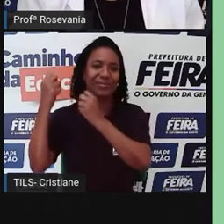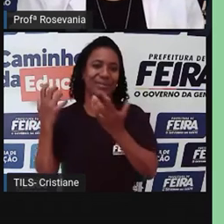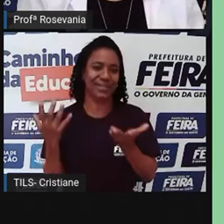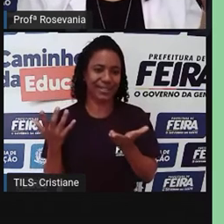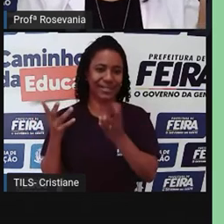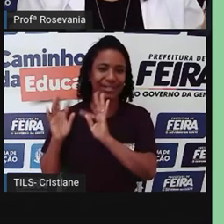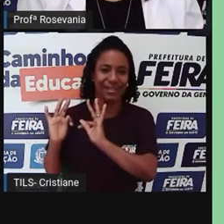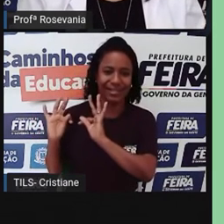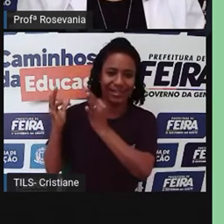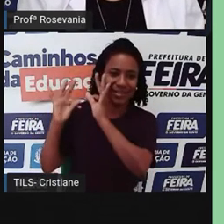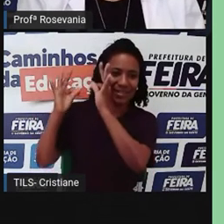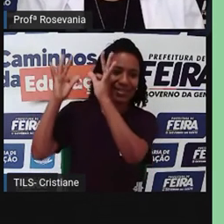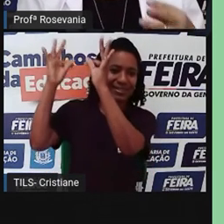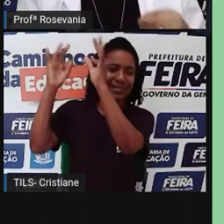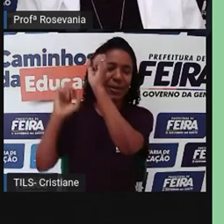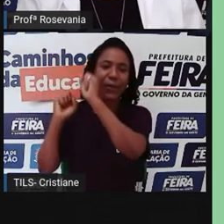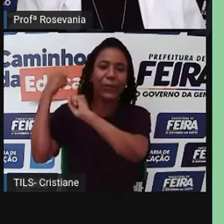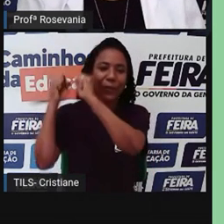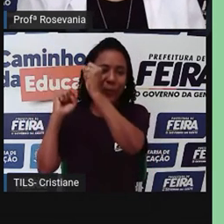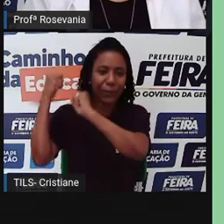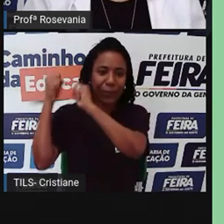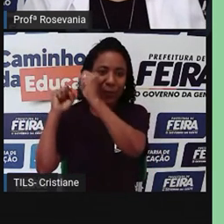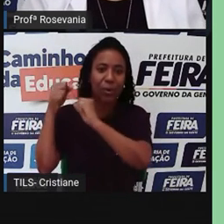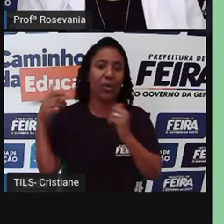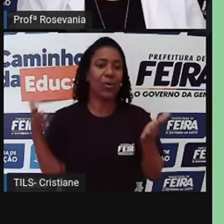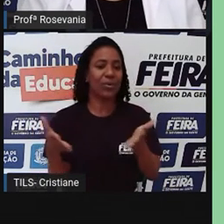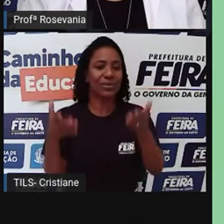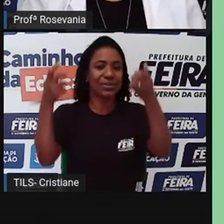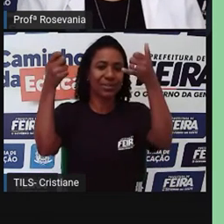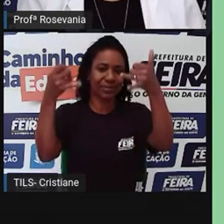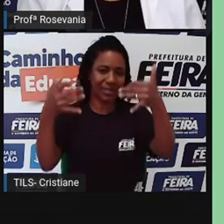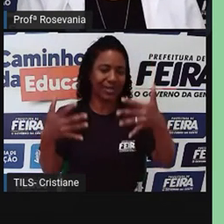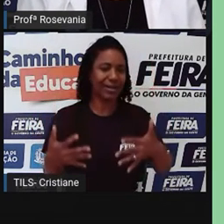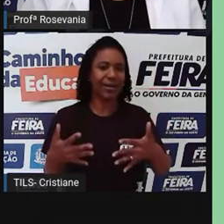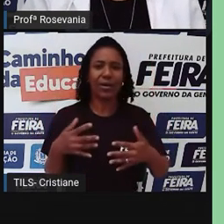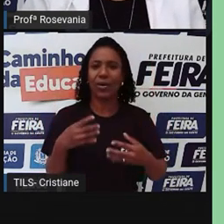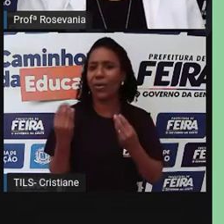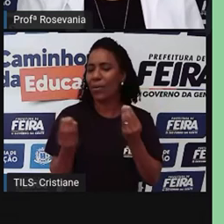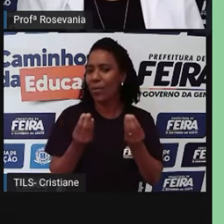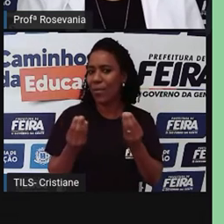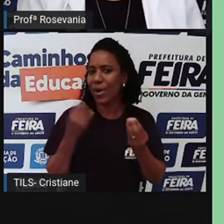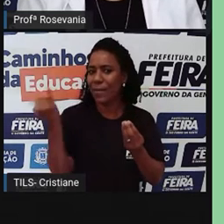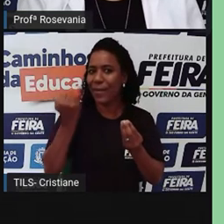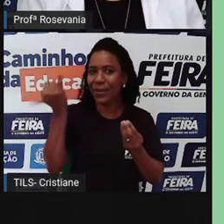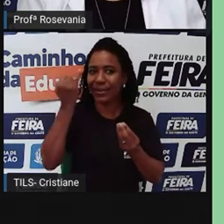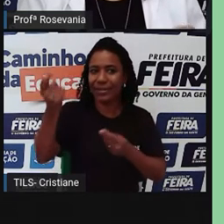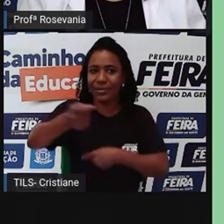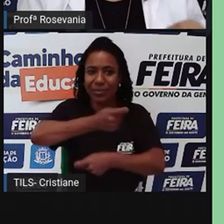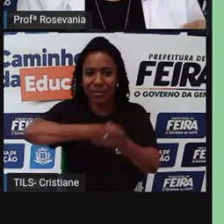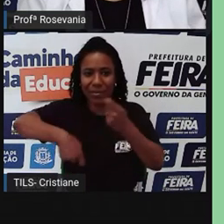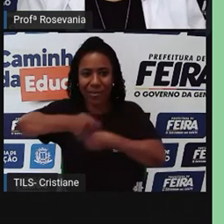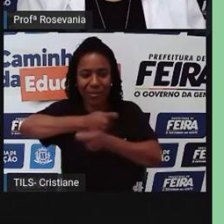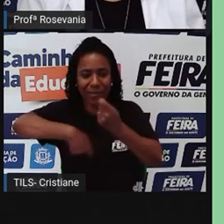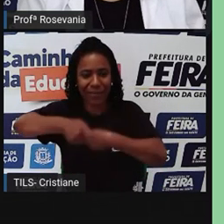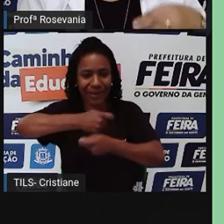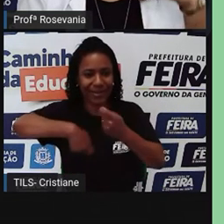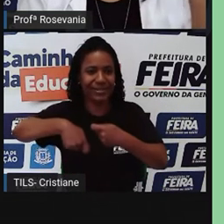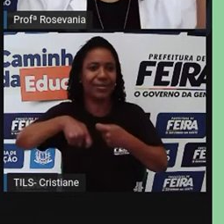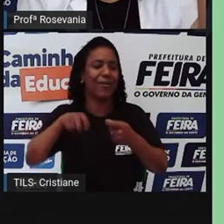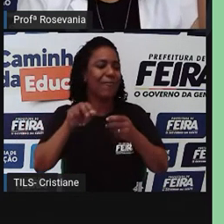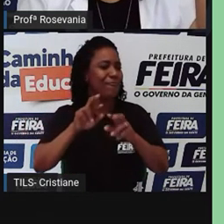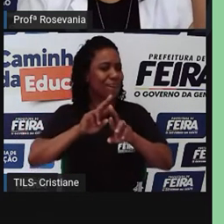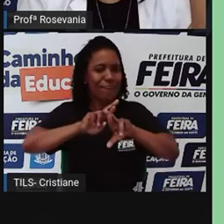tecnologia na indústria, nas outras aulas, e hoje nós vamos falar da influência dela no setor do comércio serviço, hoje a gente tem, gente,